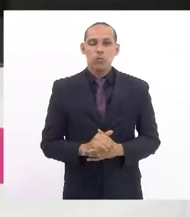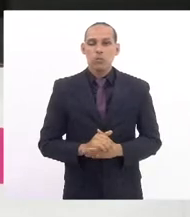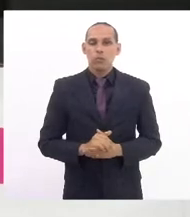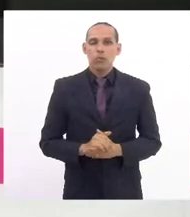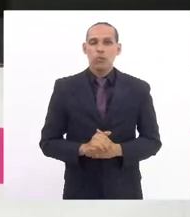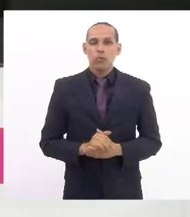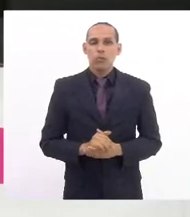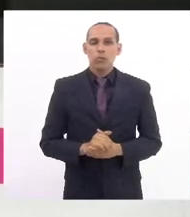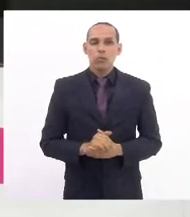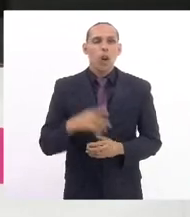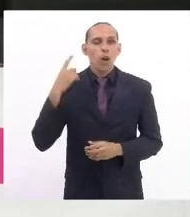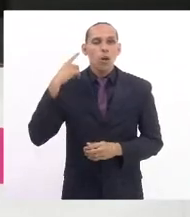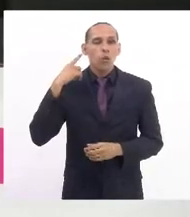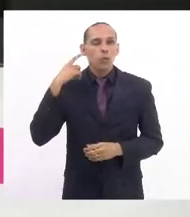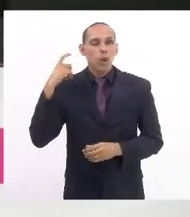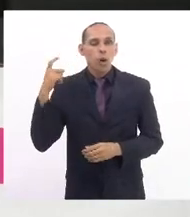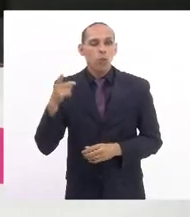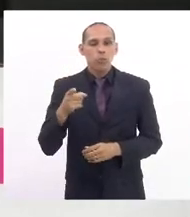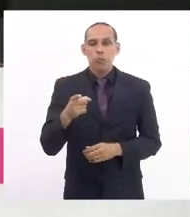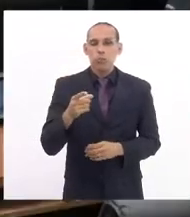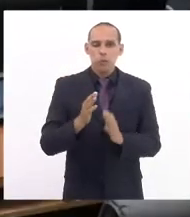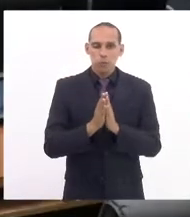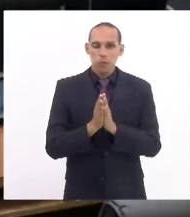o som por gentileza